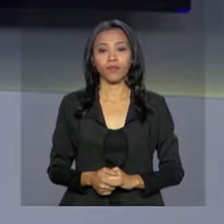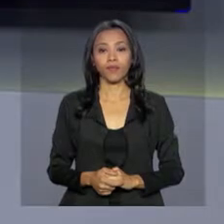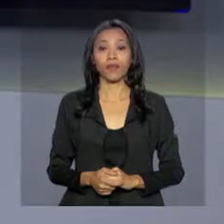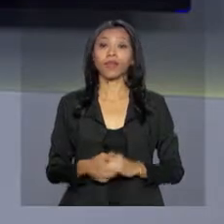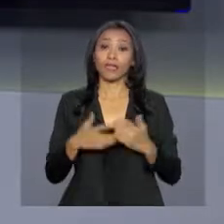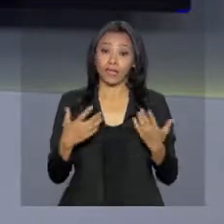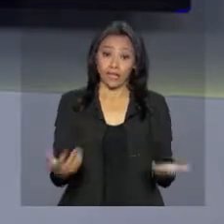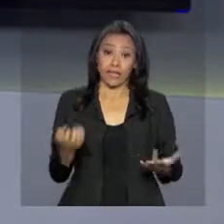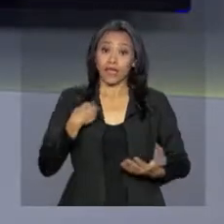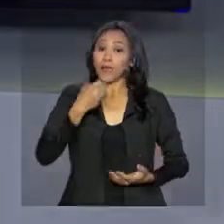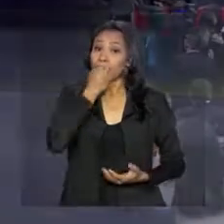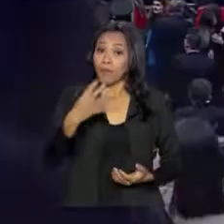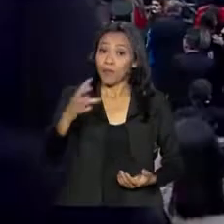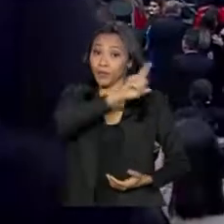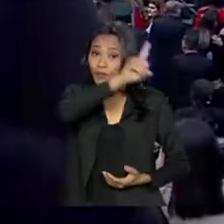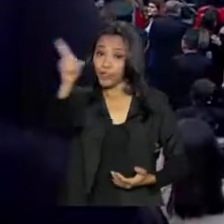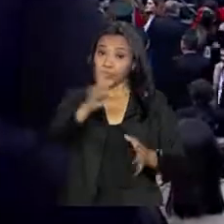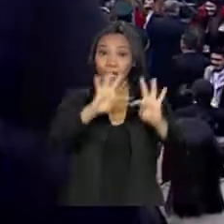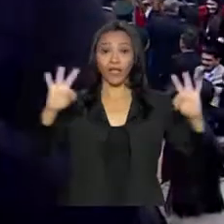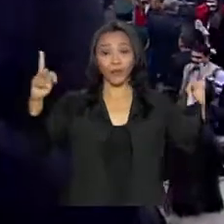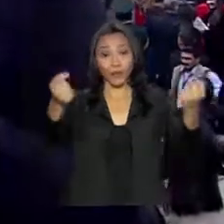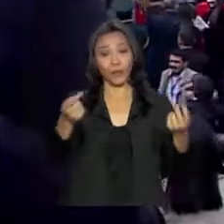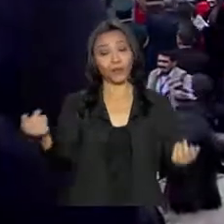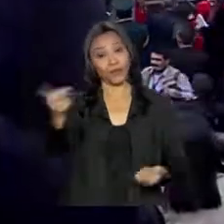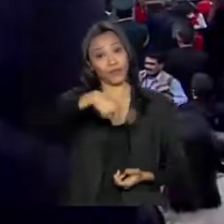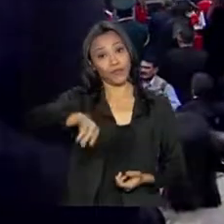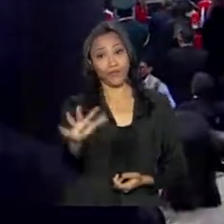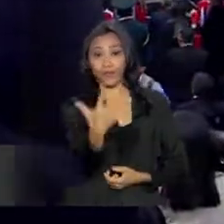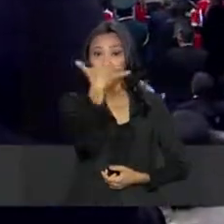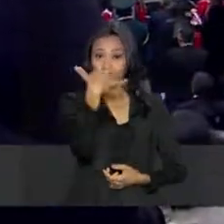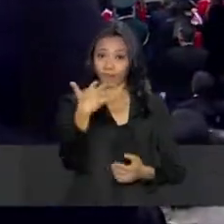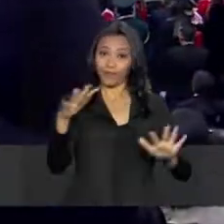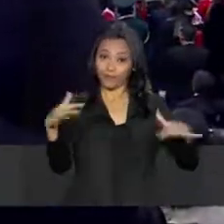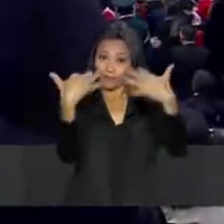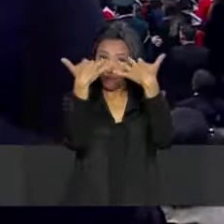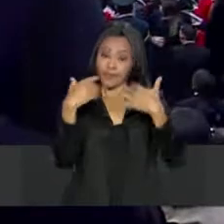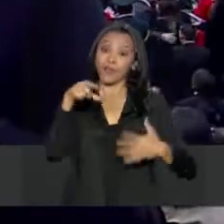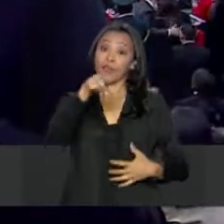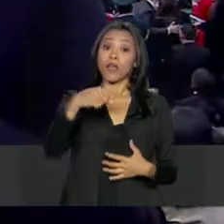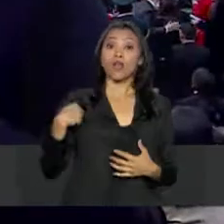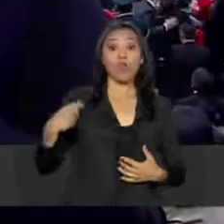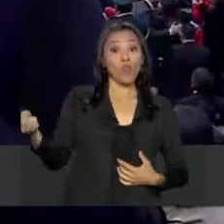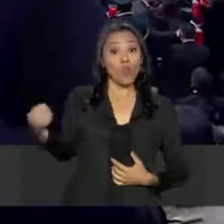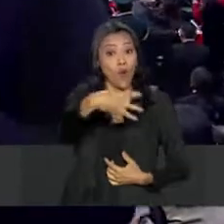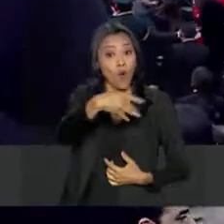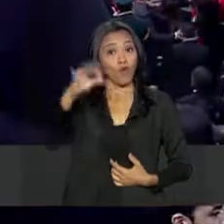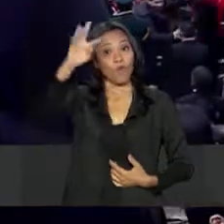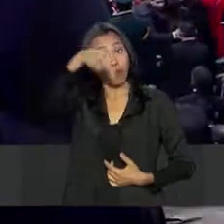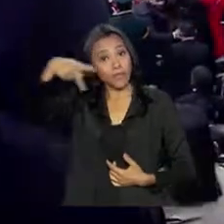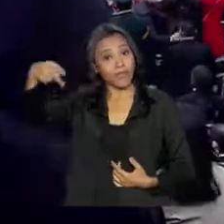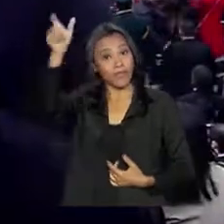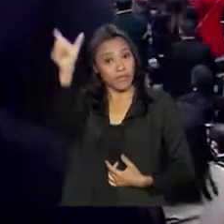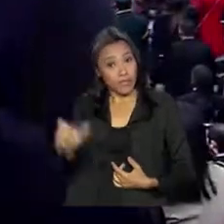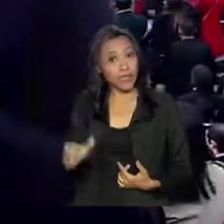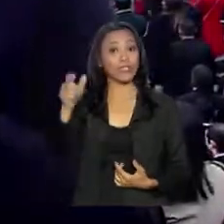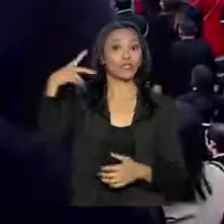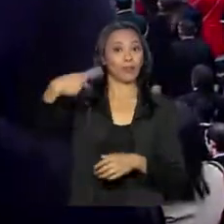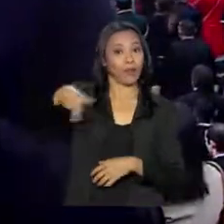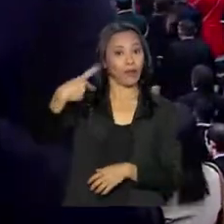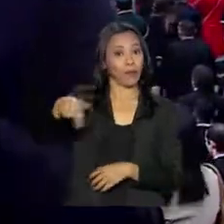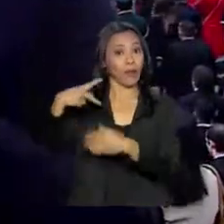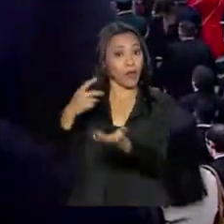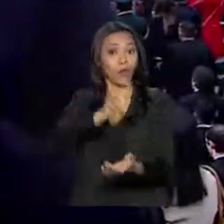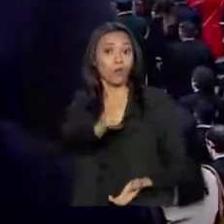Bom dia, Renata. Bom dia a todos que nos acompanham no Brasil. Eu estou aqui na posse do novo presidente paraguaio, Mário Benítez. Neste